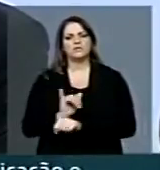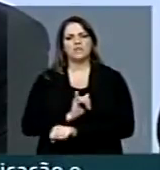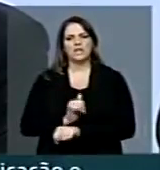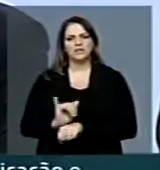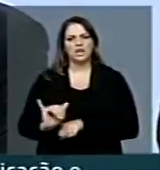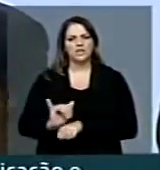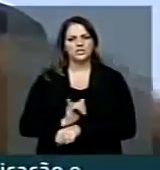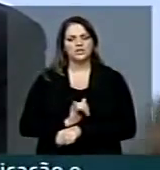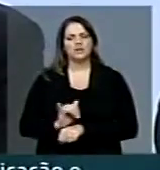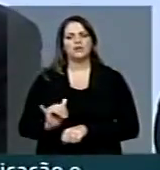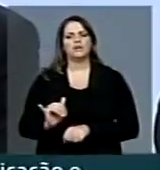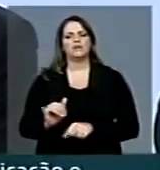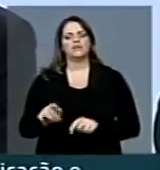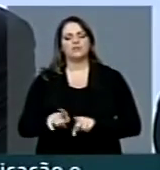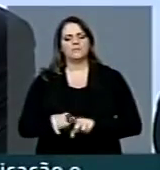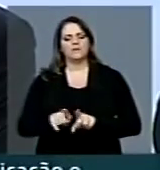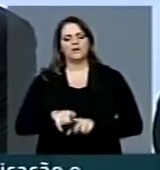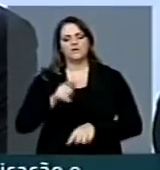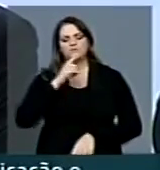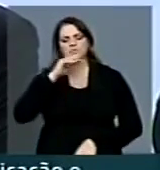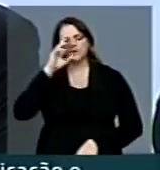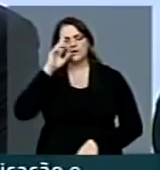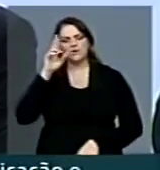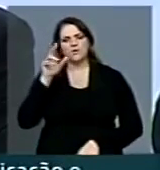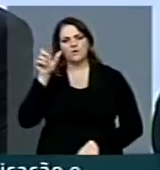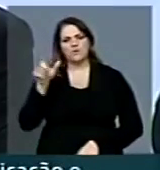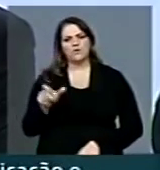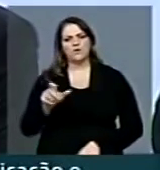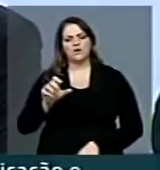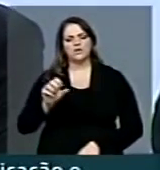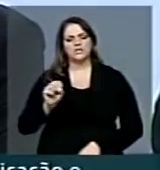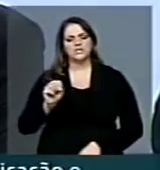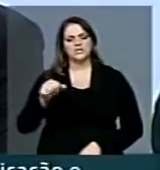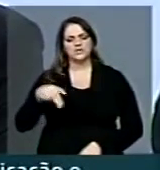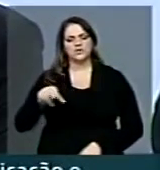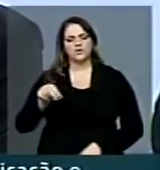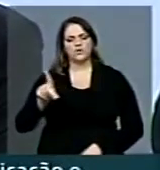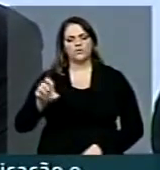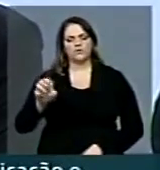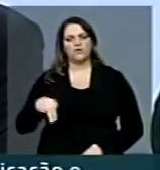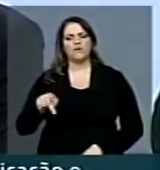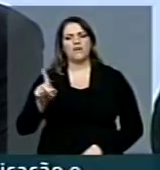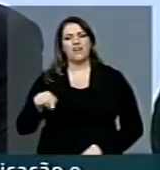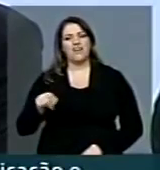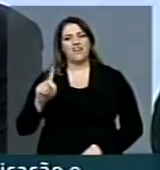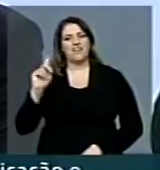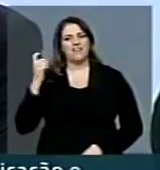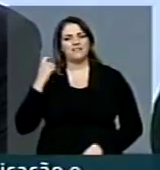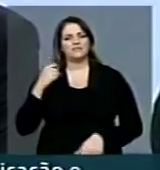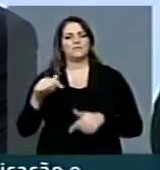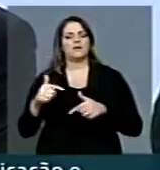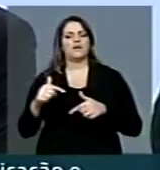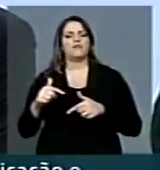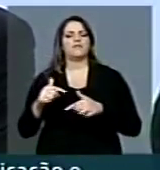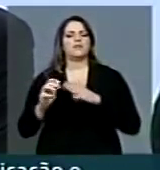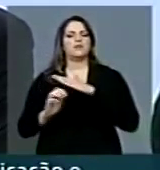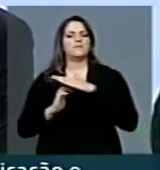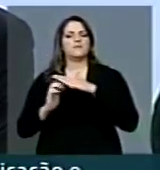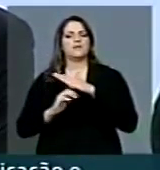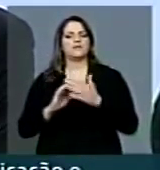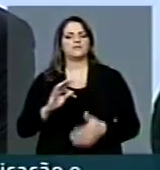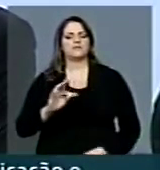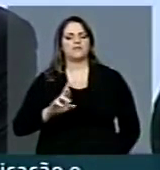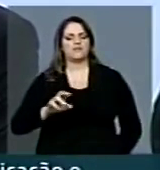Inclusive, o Sr. Snowden, que era de uma empresa terceirizada. Portanto, um risco muito grande de